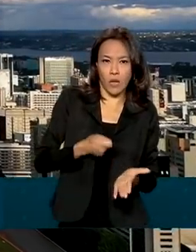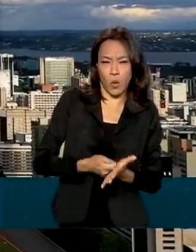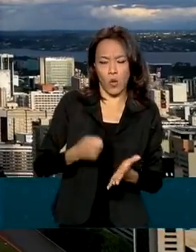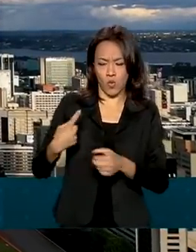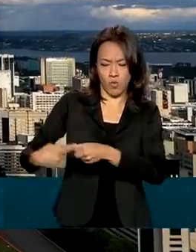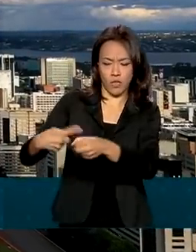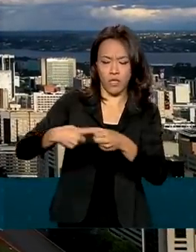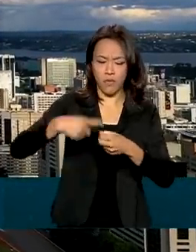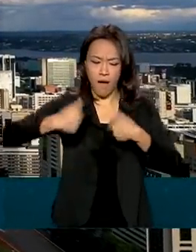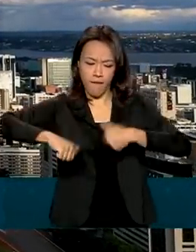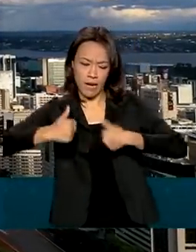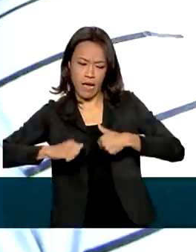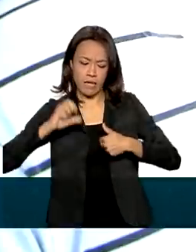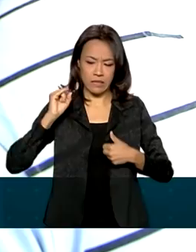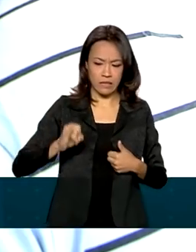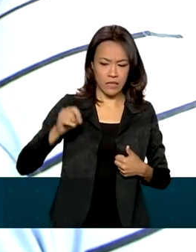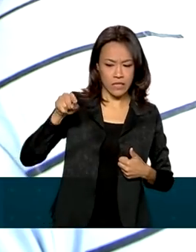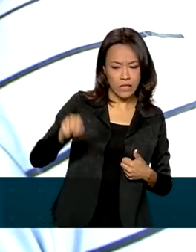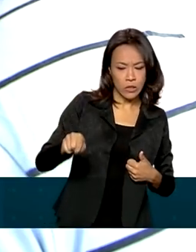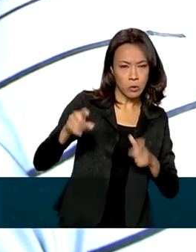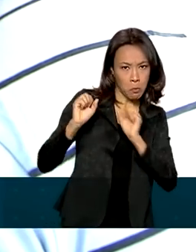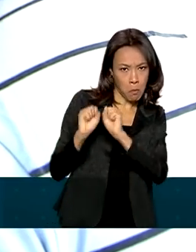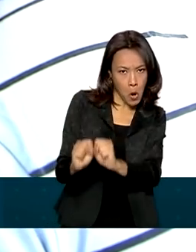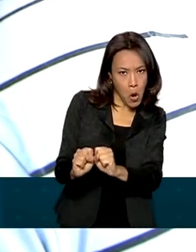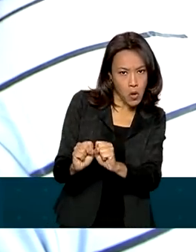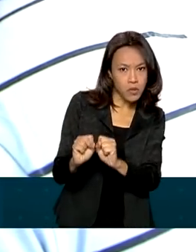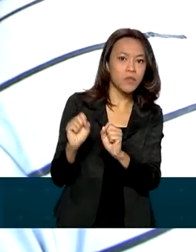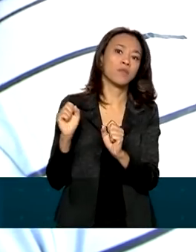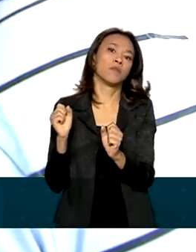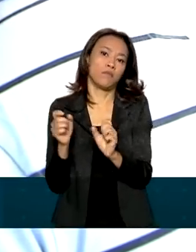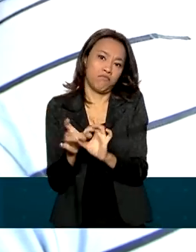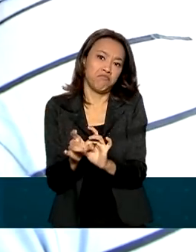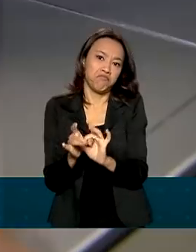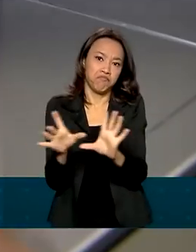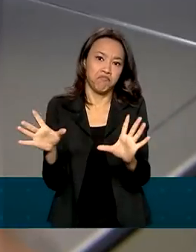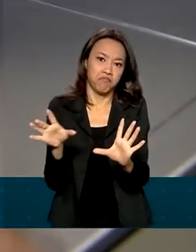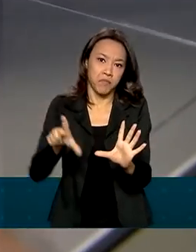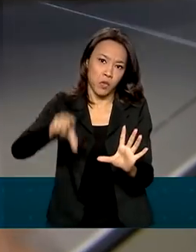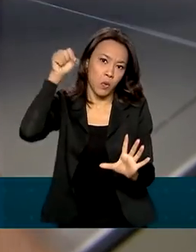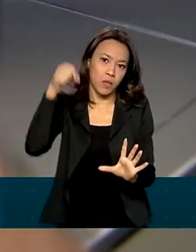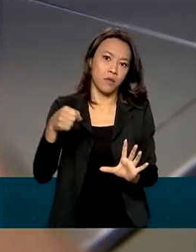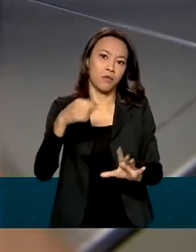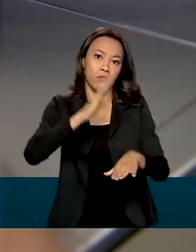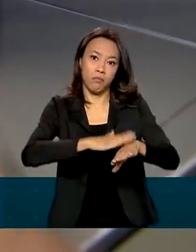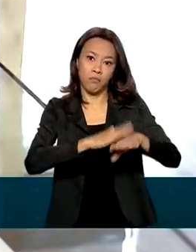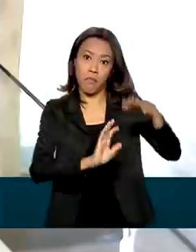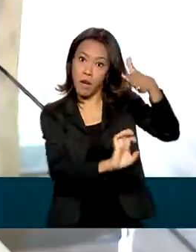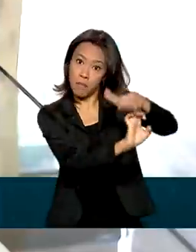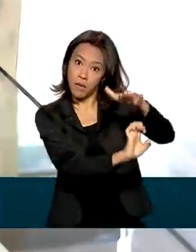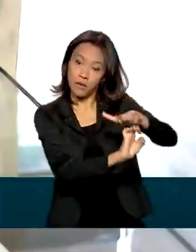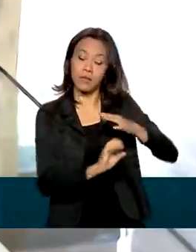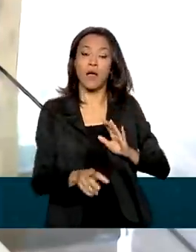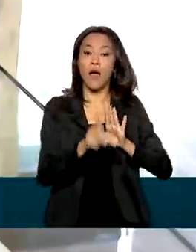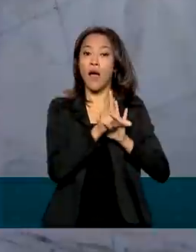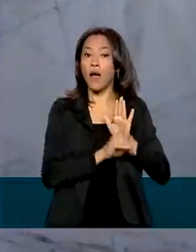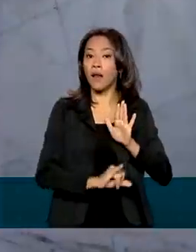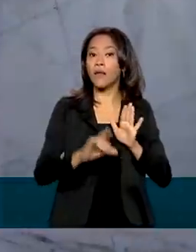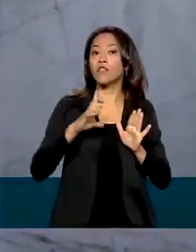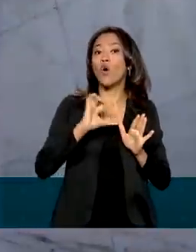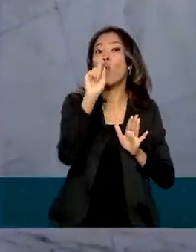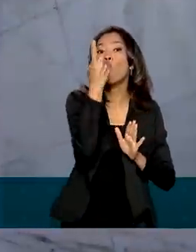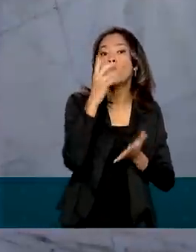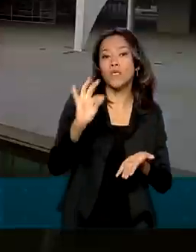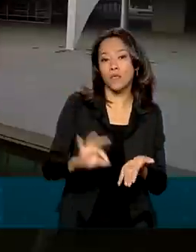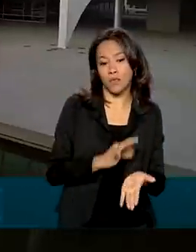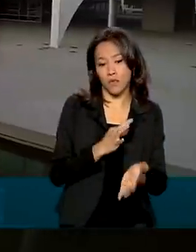avaliar se determinada atividade pode ser realizada no local escolhido pelo empreendedor. A lei também prevê uma única inscrição na